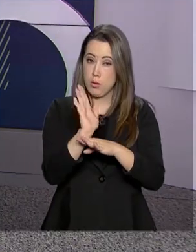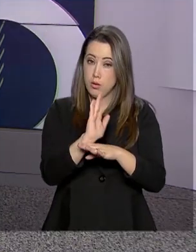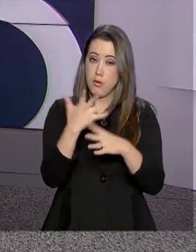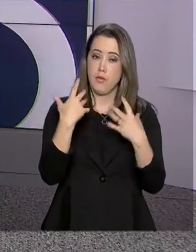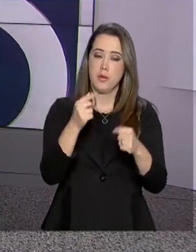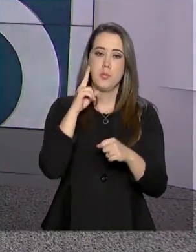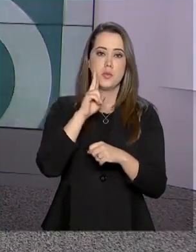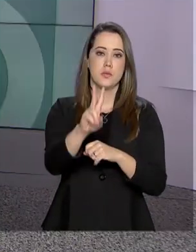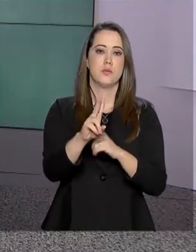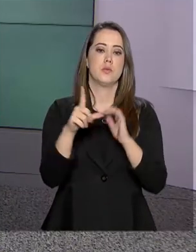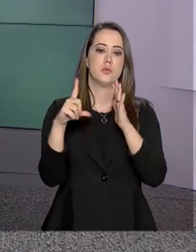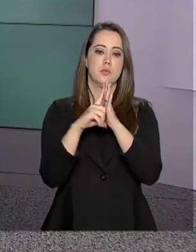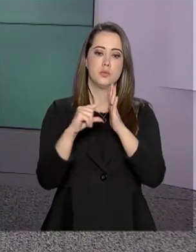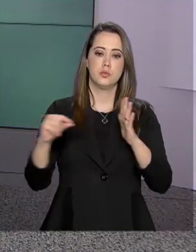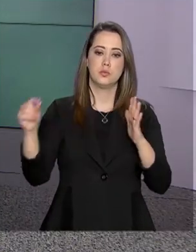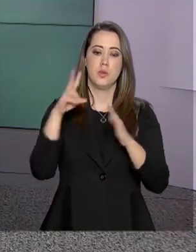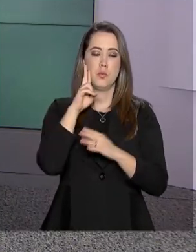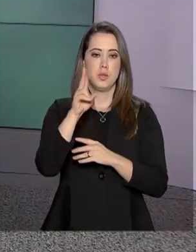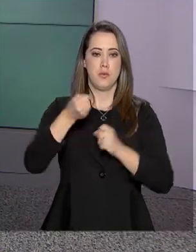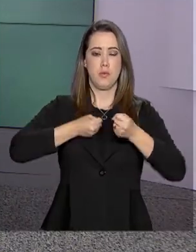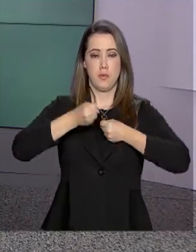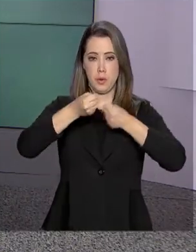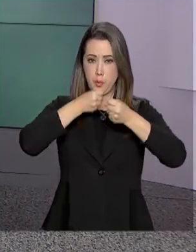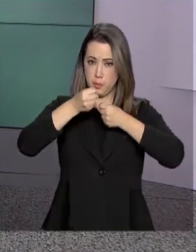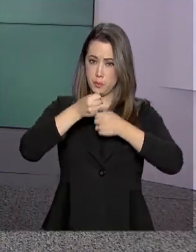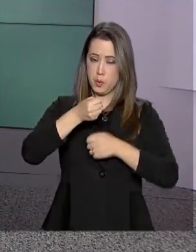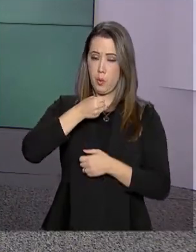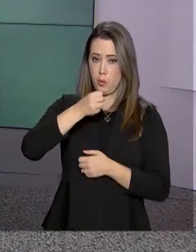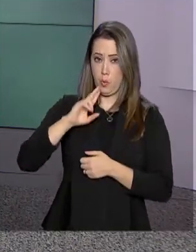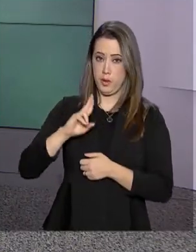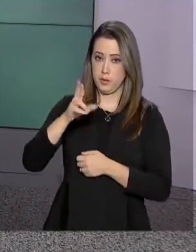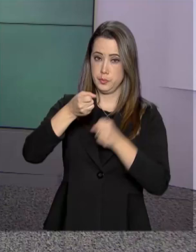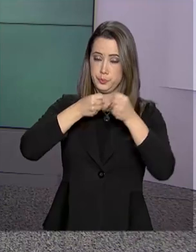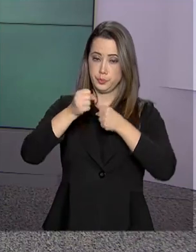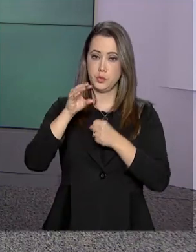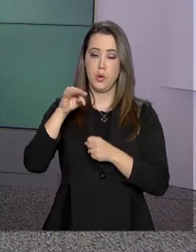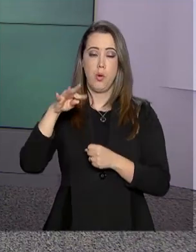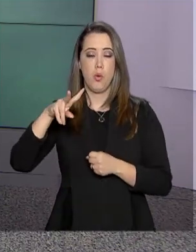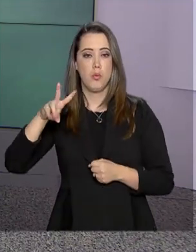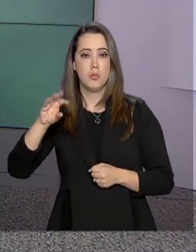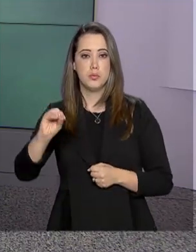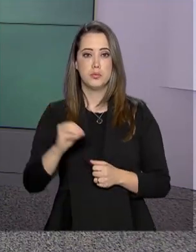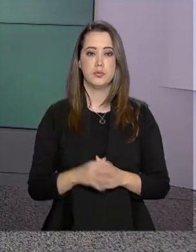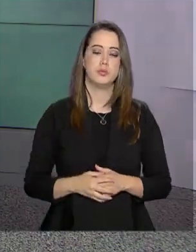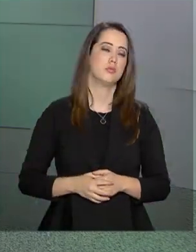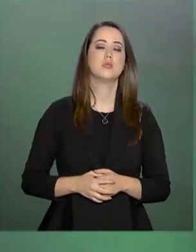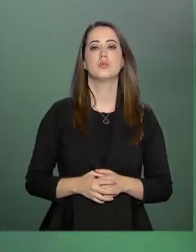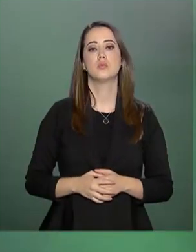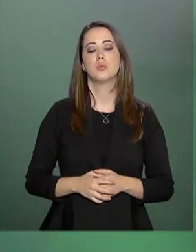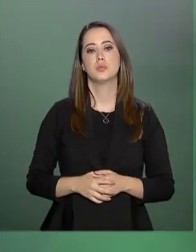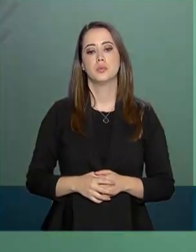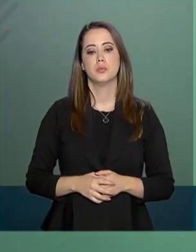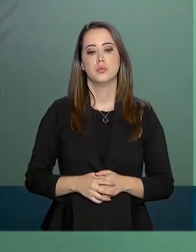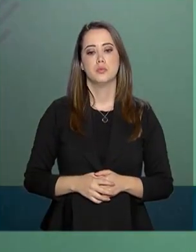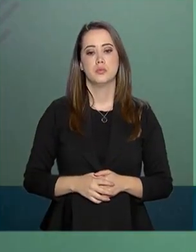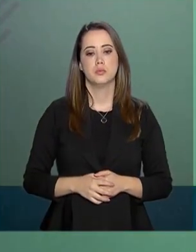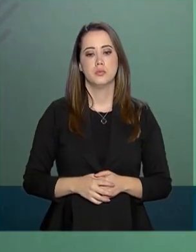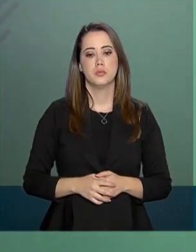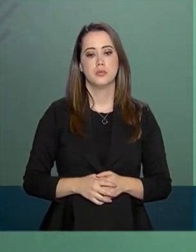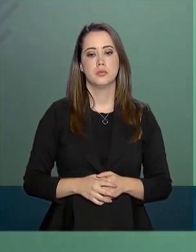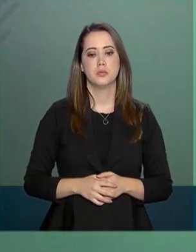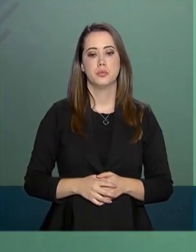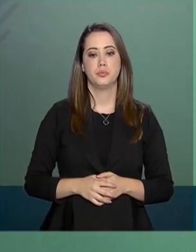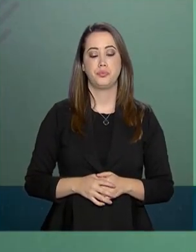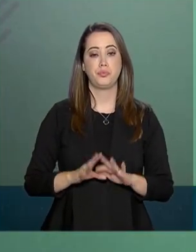direto ao Palácio do Planalto para ouvir o porta-voz da Presidência da República, Otávio Rego Barros. O anos esquecido é o sistema